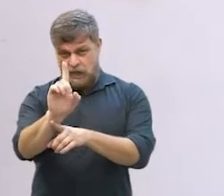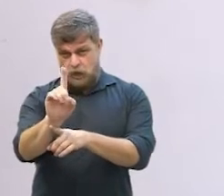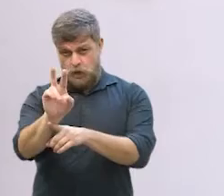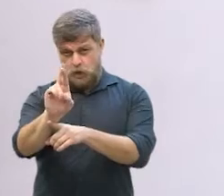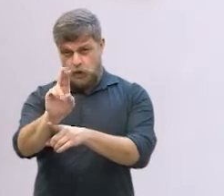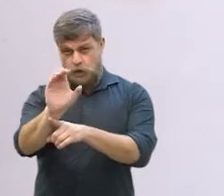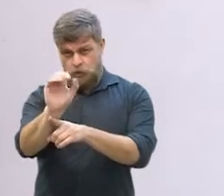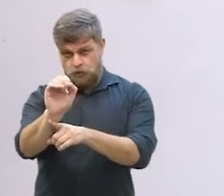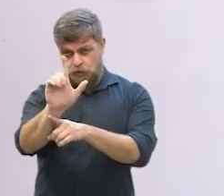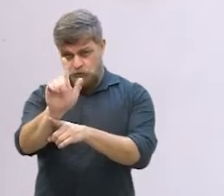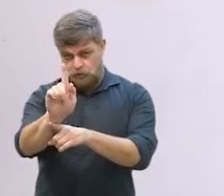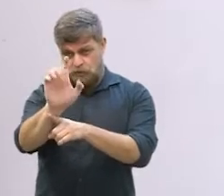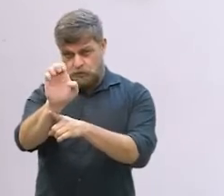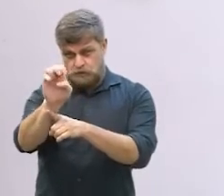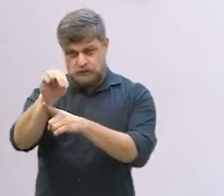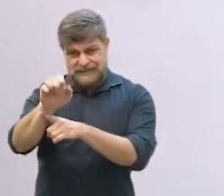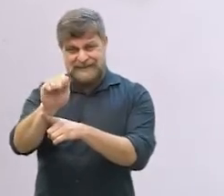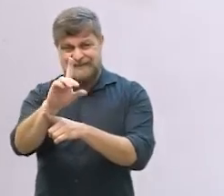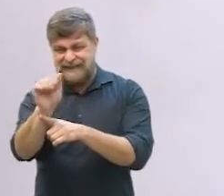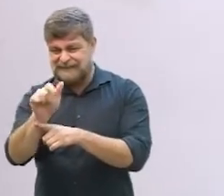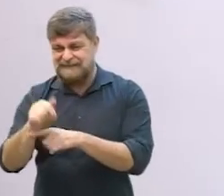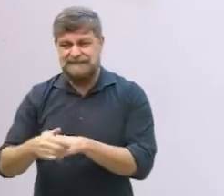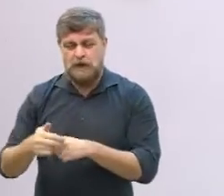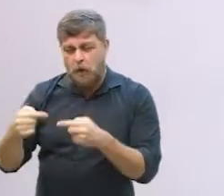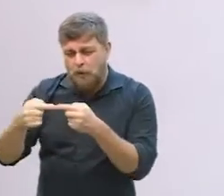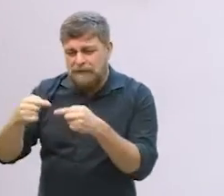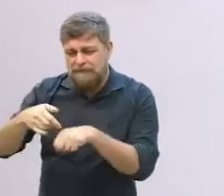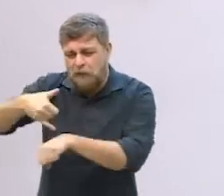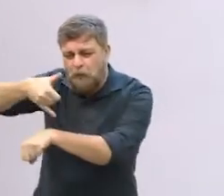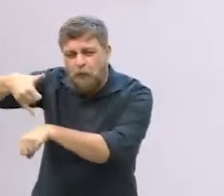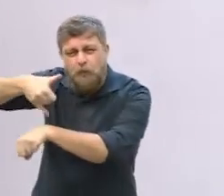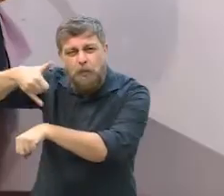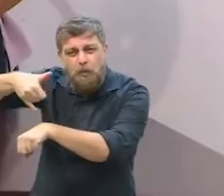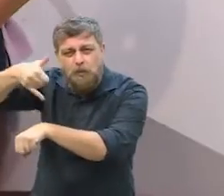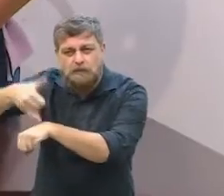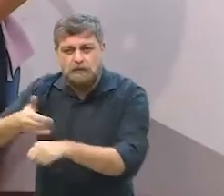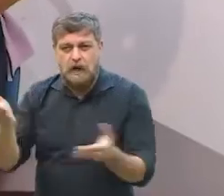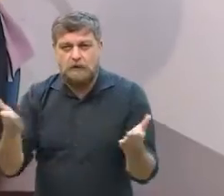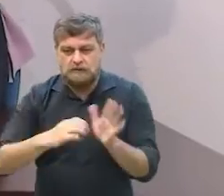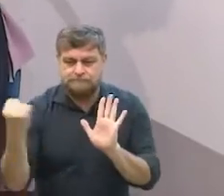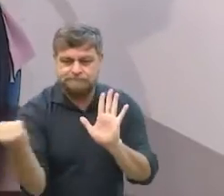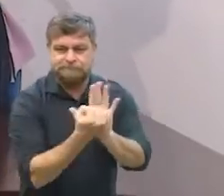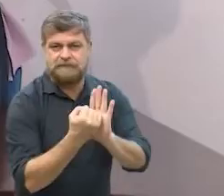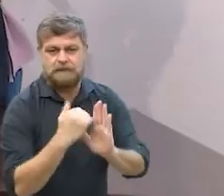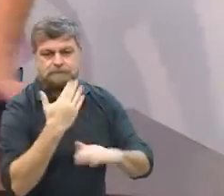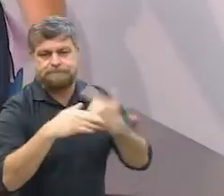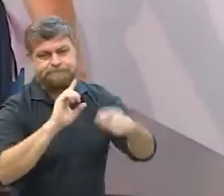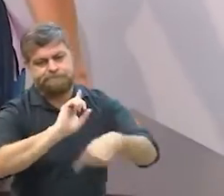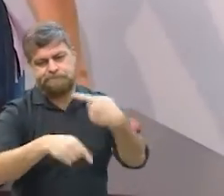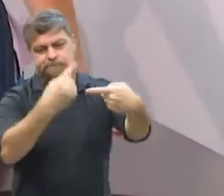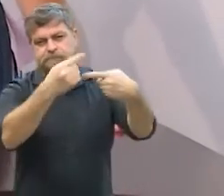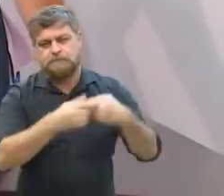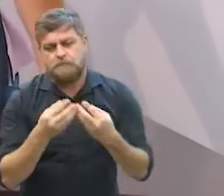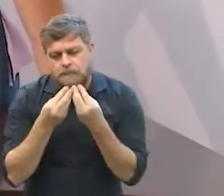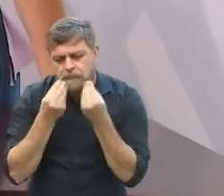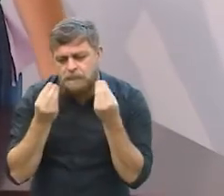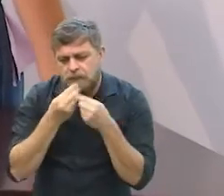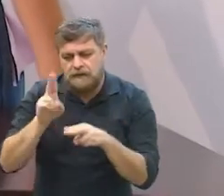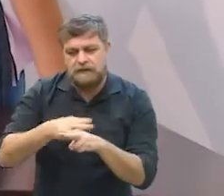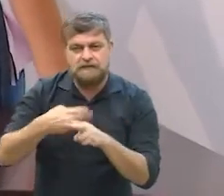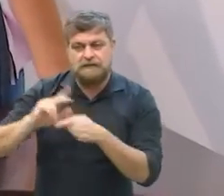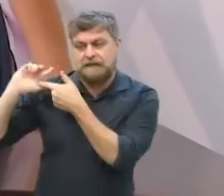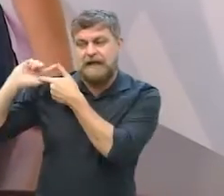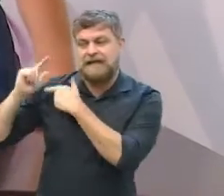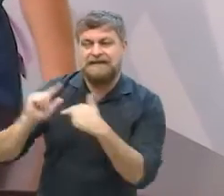um sabor mais né de gordura hoje em dia as marcas já evoluíram muito então o sabor é muito próximo do chocolate